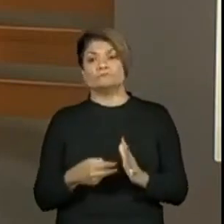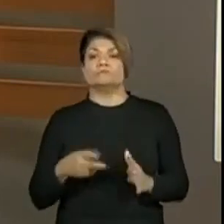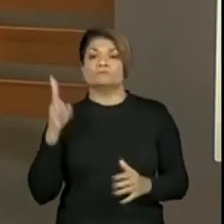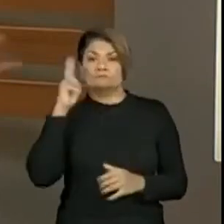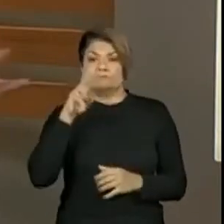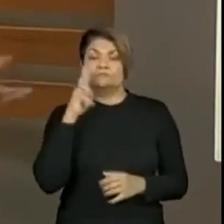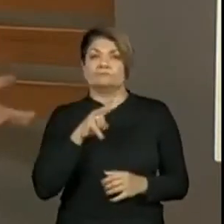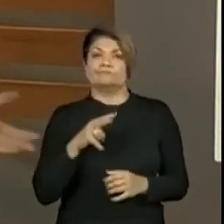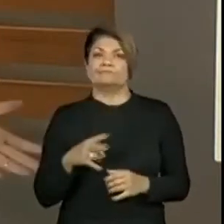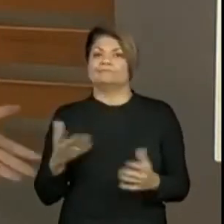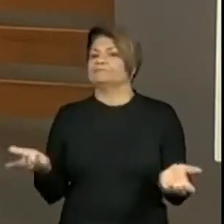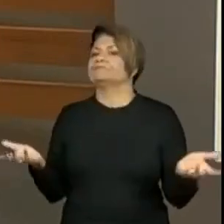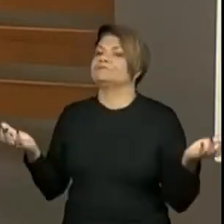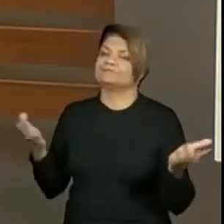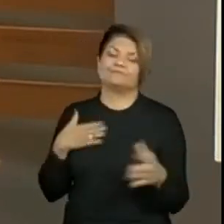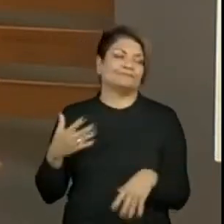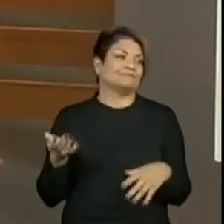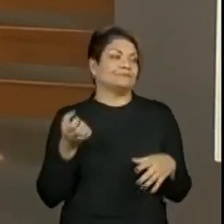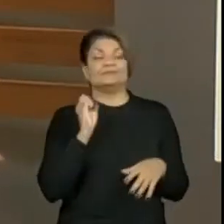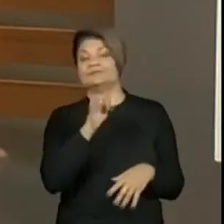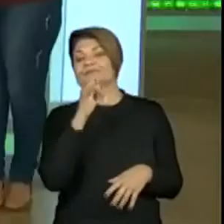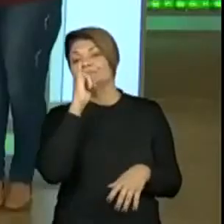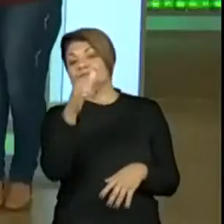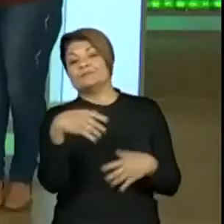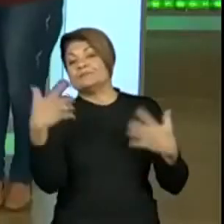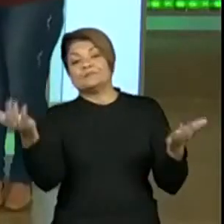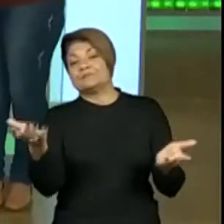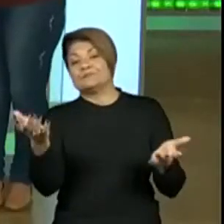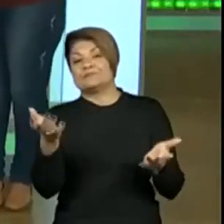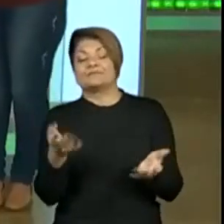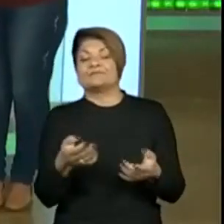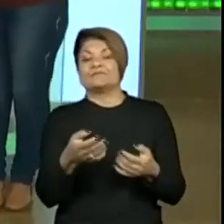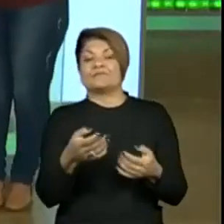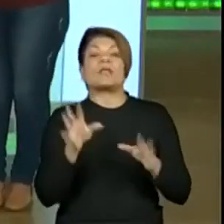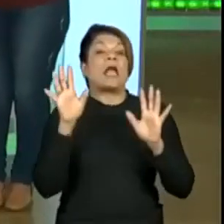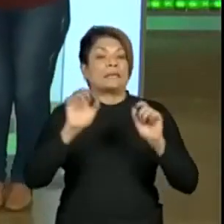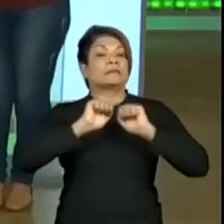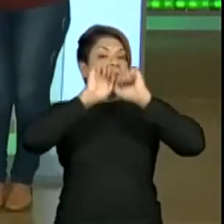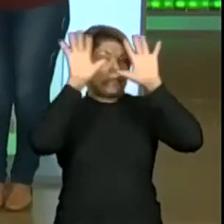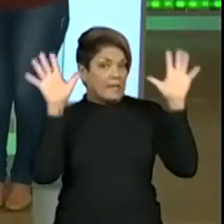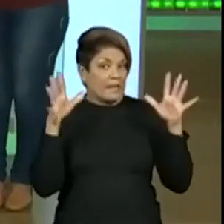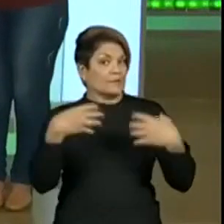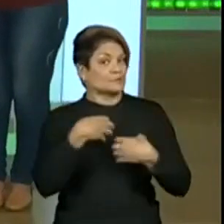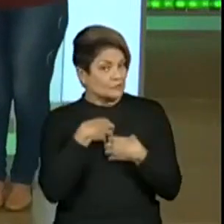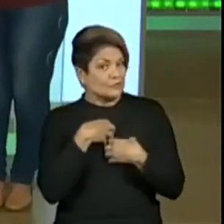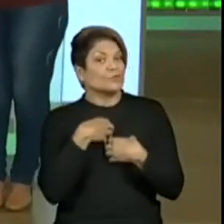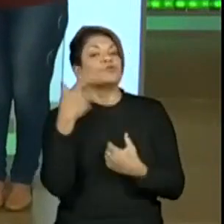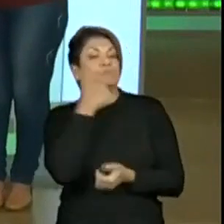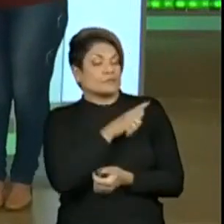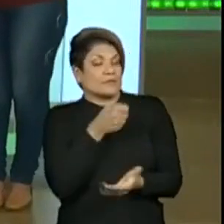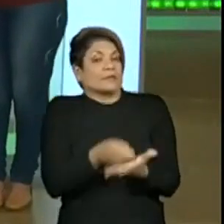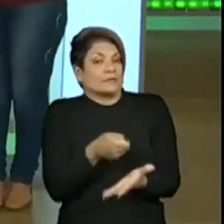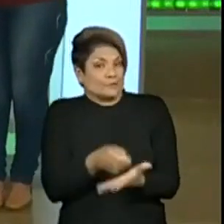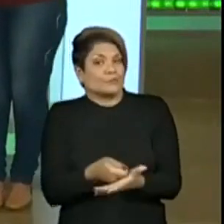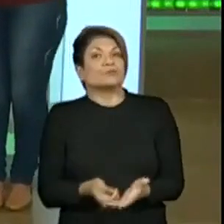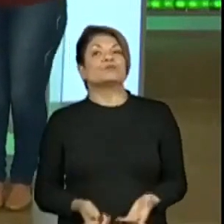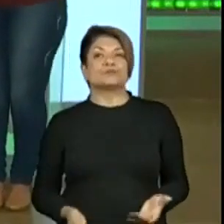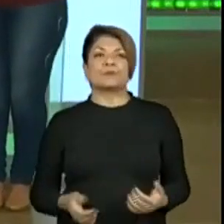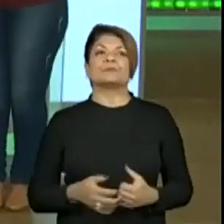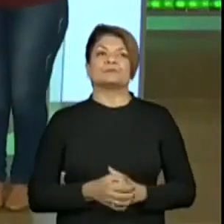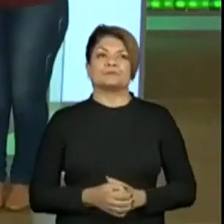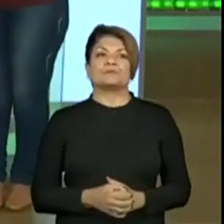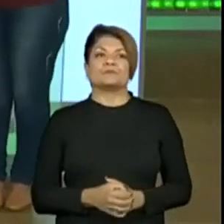É que se eu falar, explicar, eu vou dar dica. Quando a gente tem claro o gênero, a gente consegue garantir, né? Isso, isso.